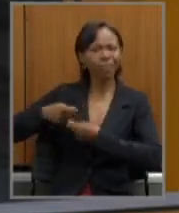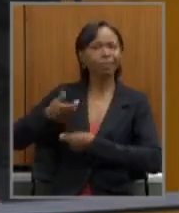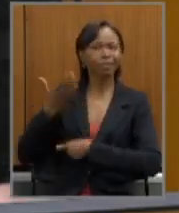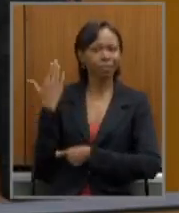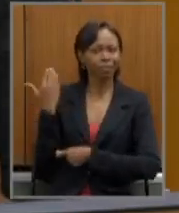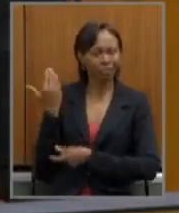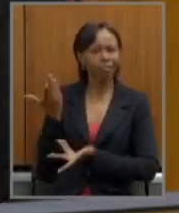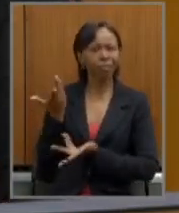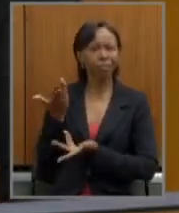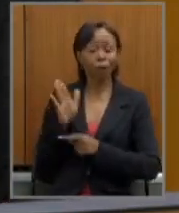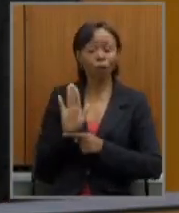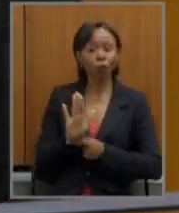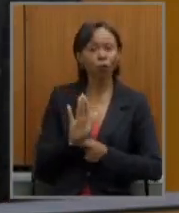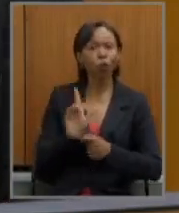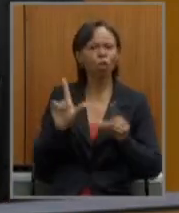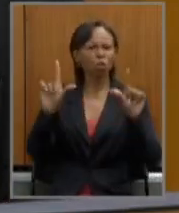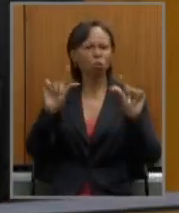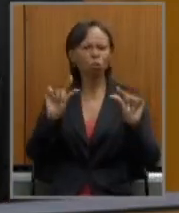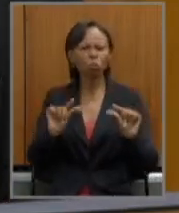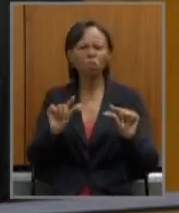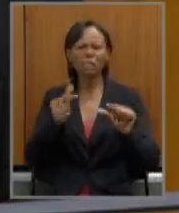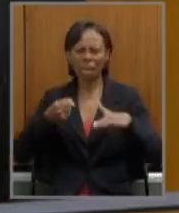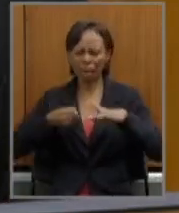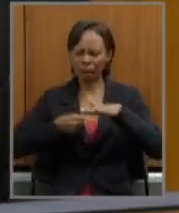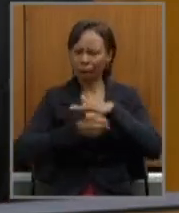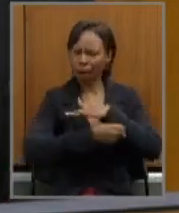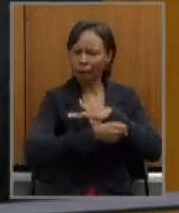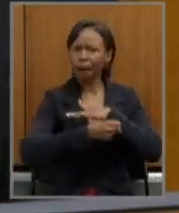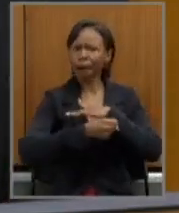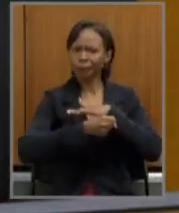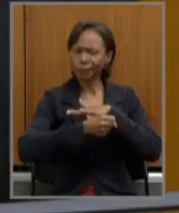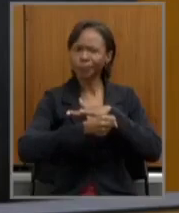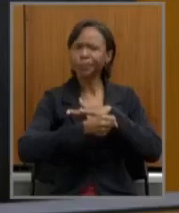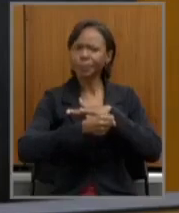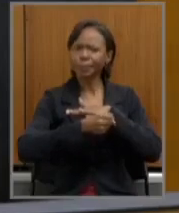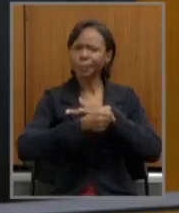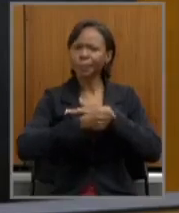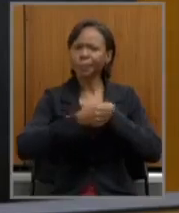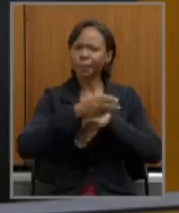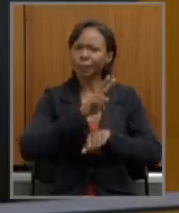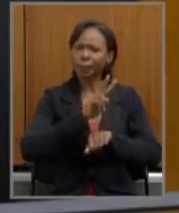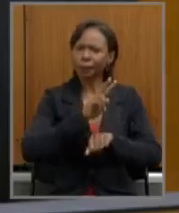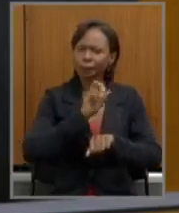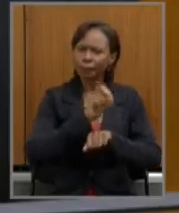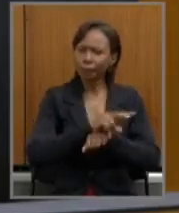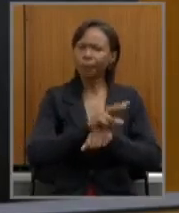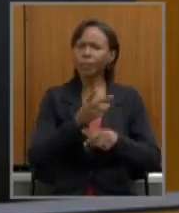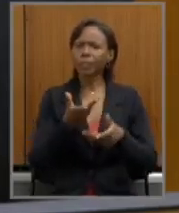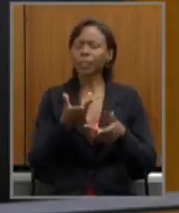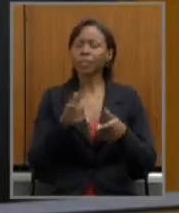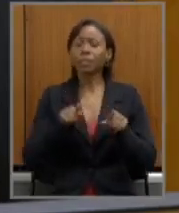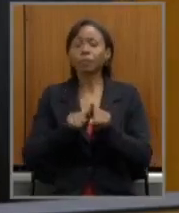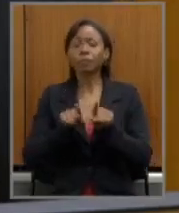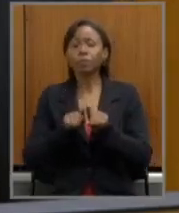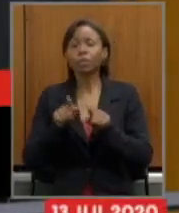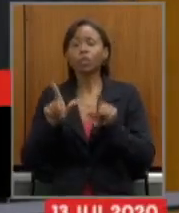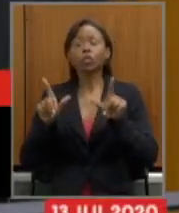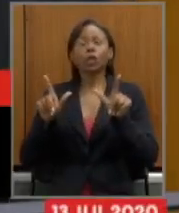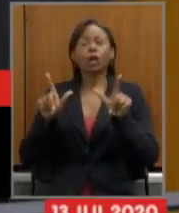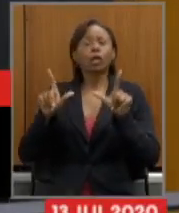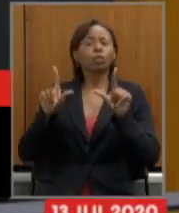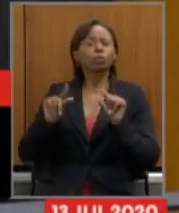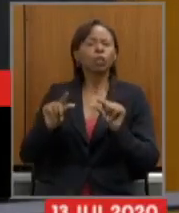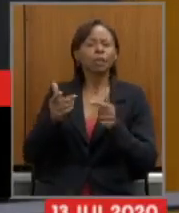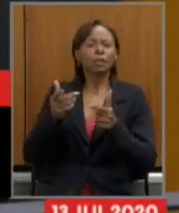redução de cargos comissionados, do trabalho do governo na redução de